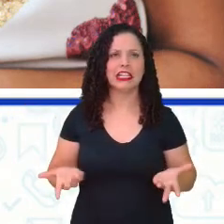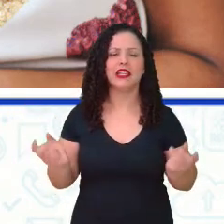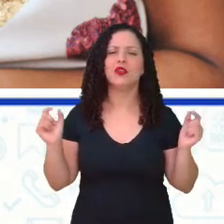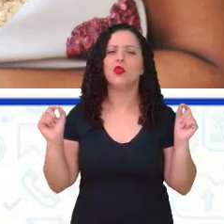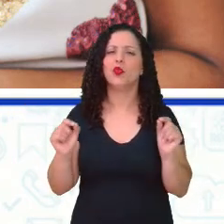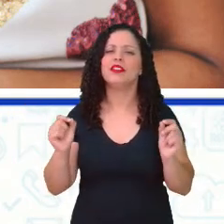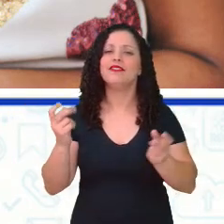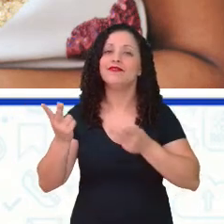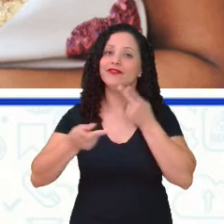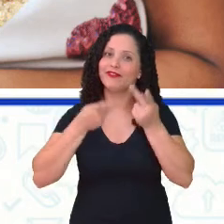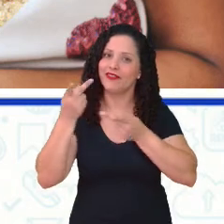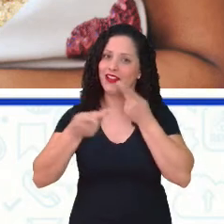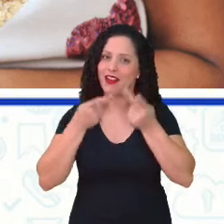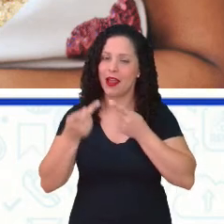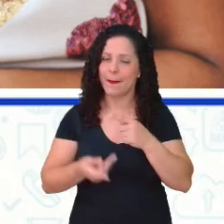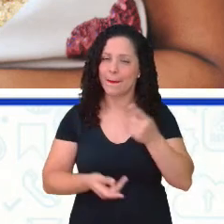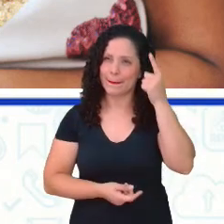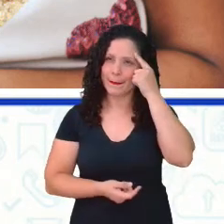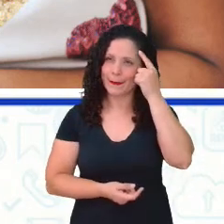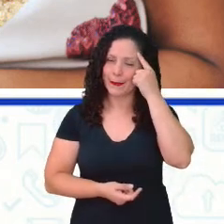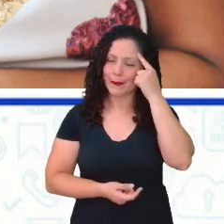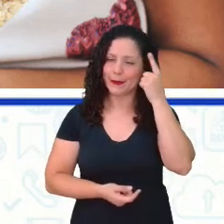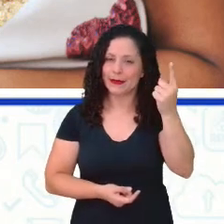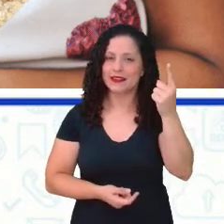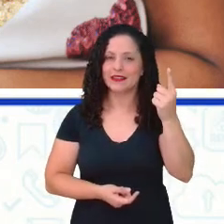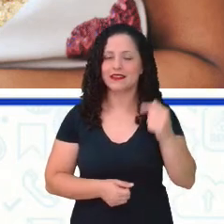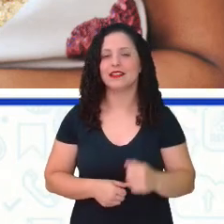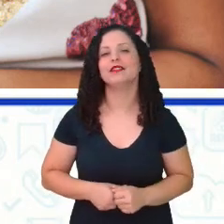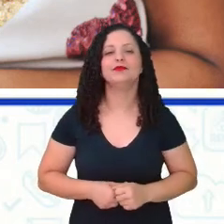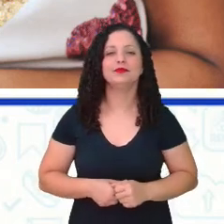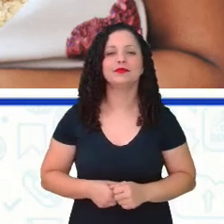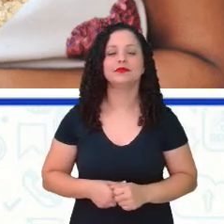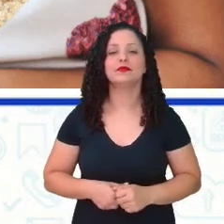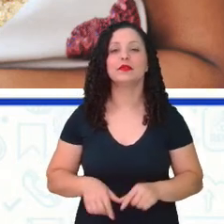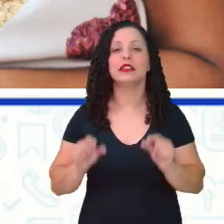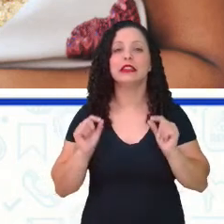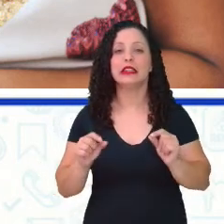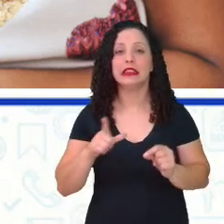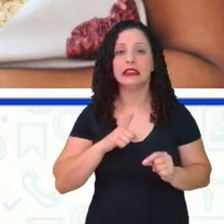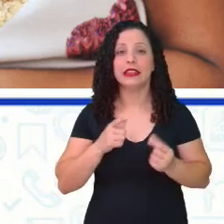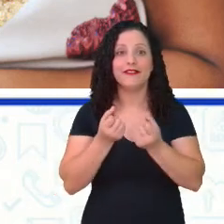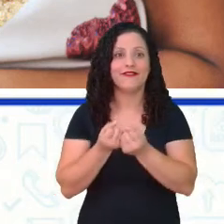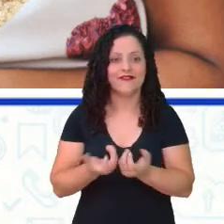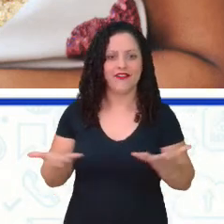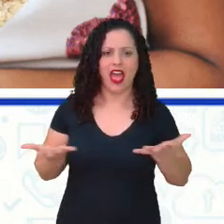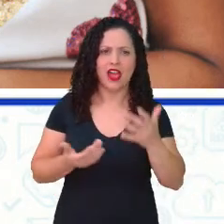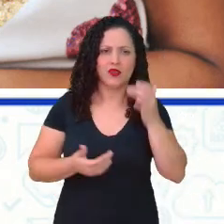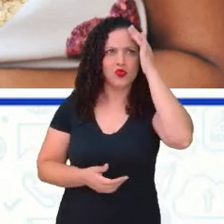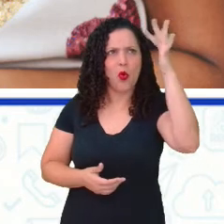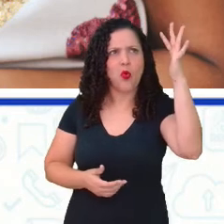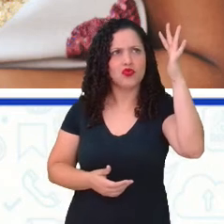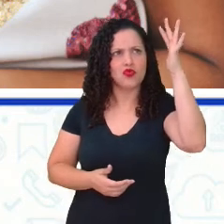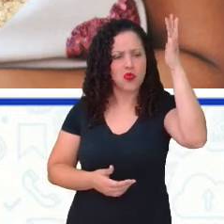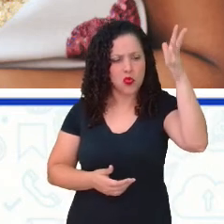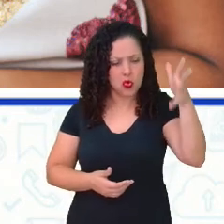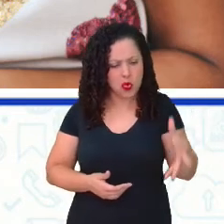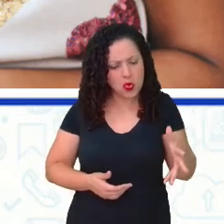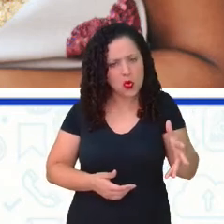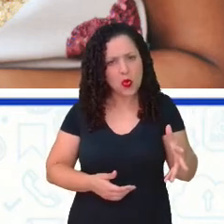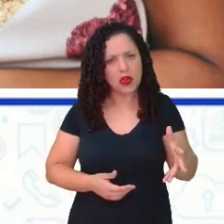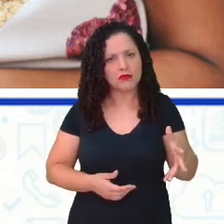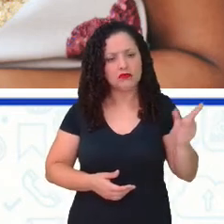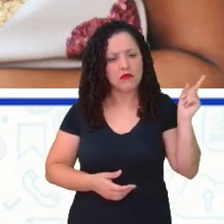Mas é interessante pensarmos sobre isso. Tem um local onde tem muitos sonhos que não foram realizados. E esse